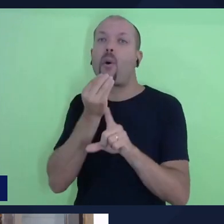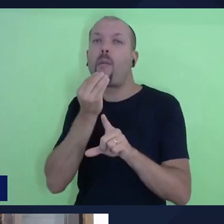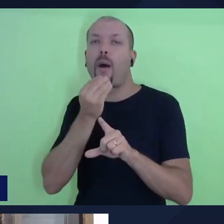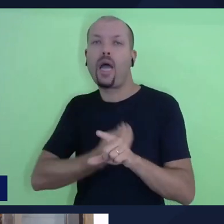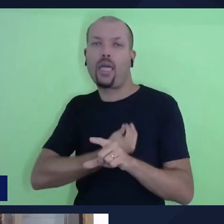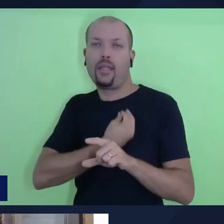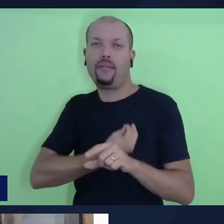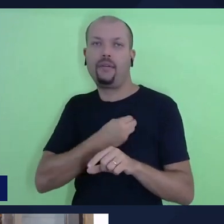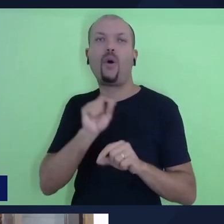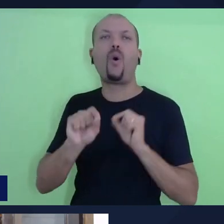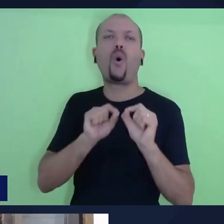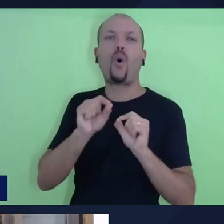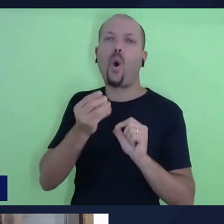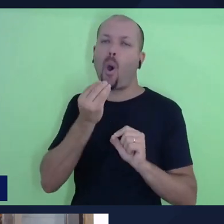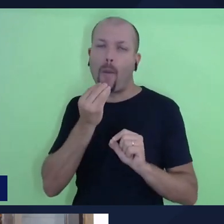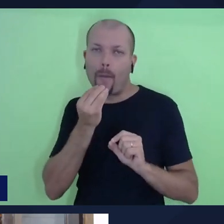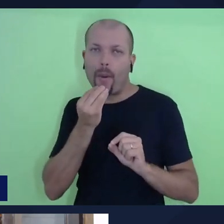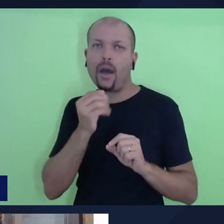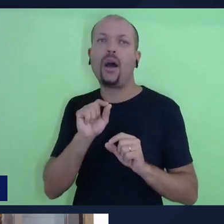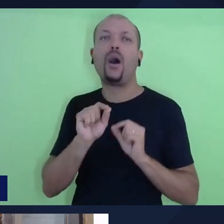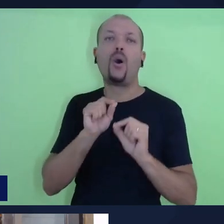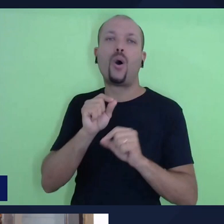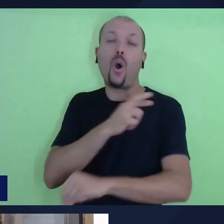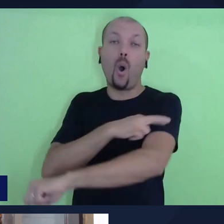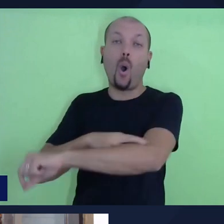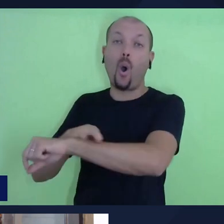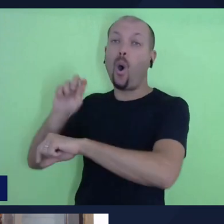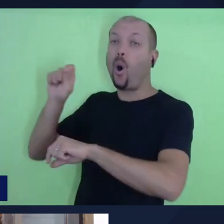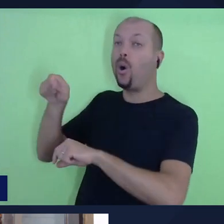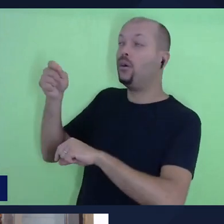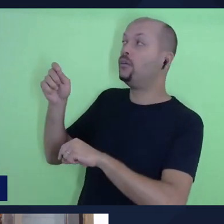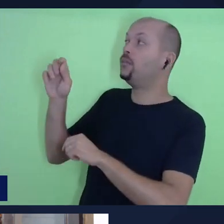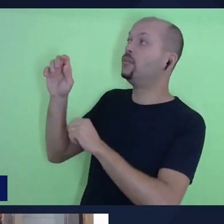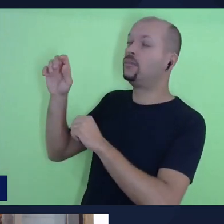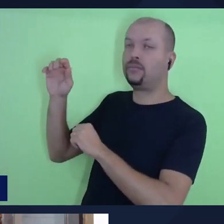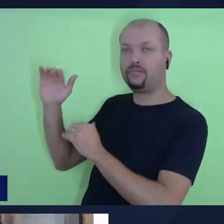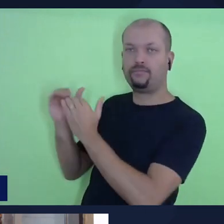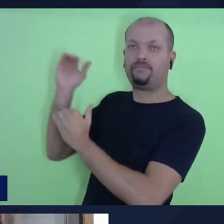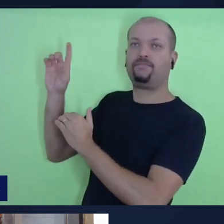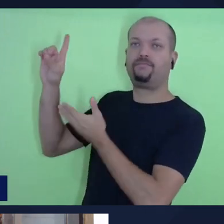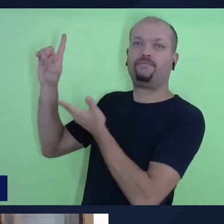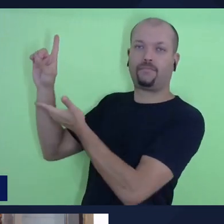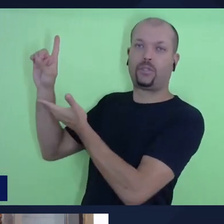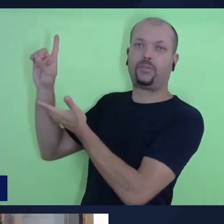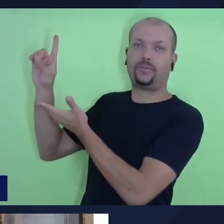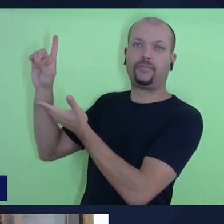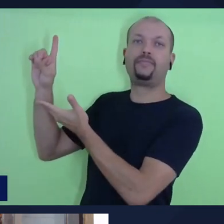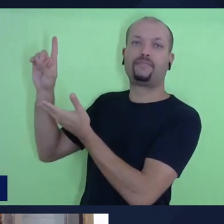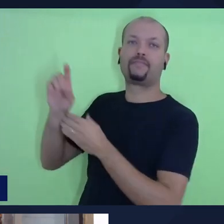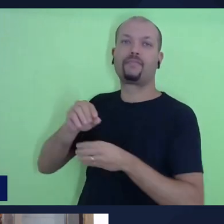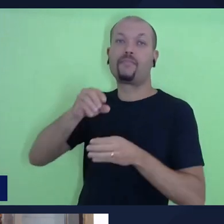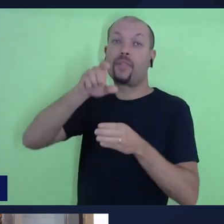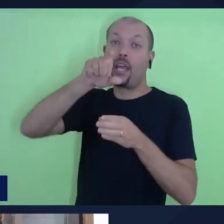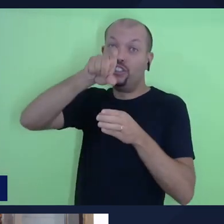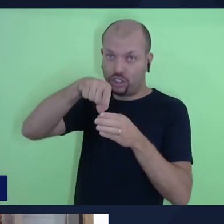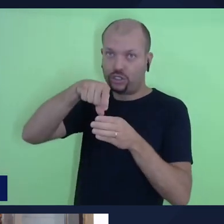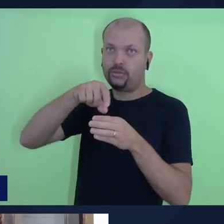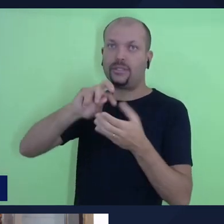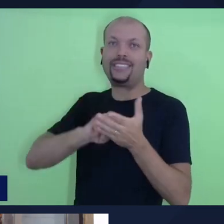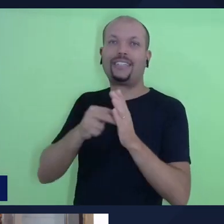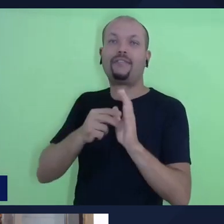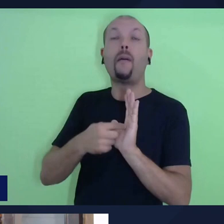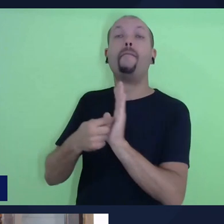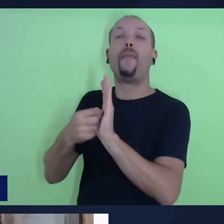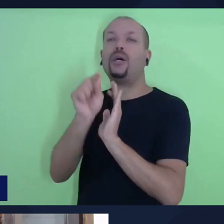como oportunidades para honrar o nome do nosso soberano. E o dízimo é uma pequena demonstração